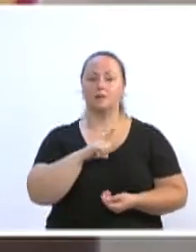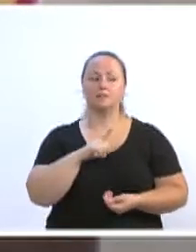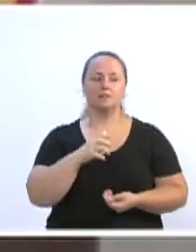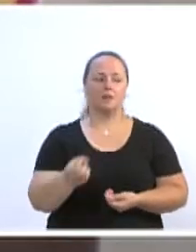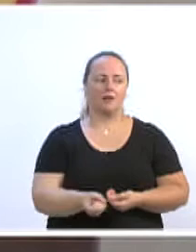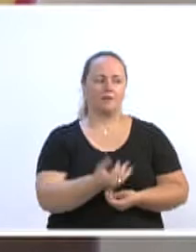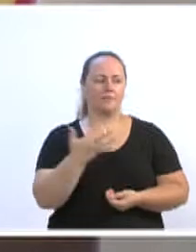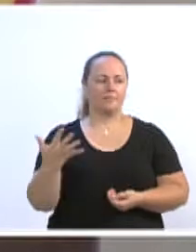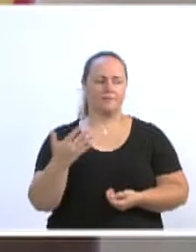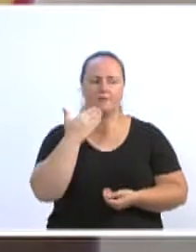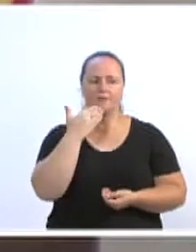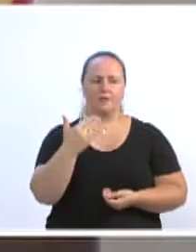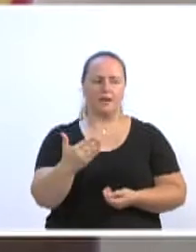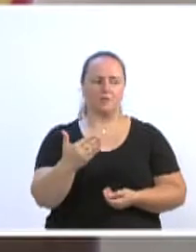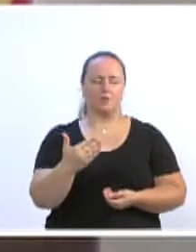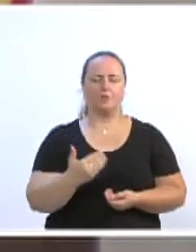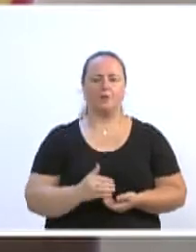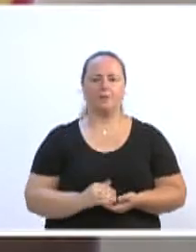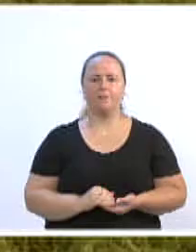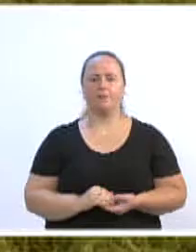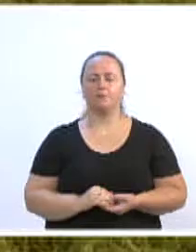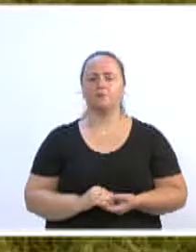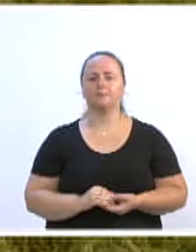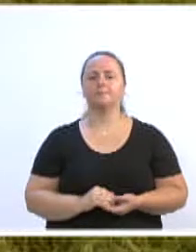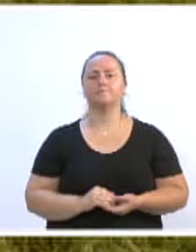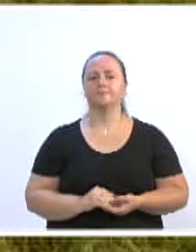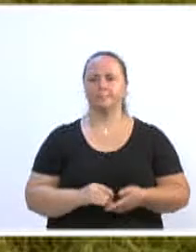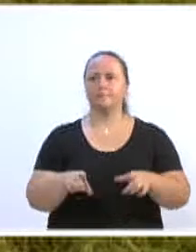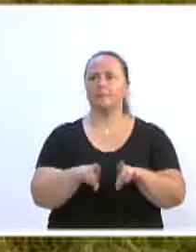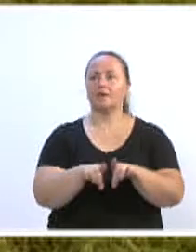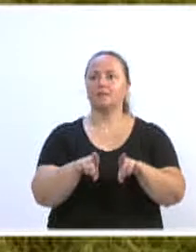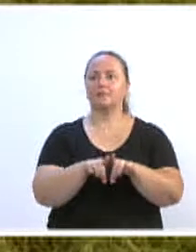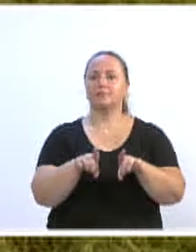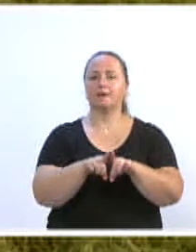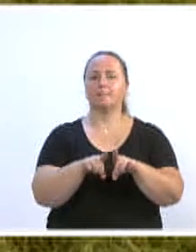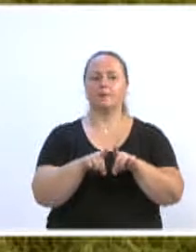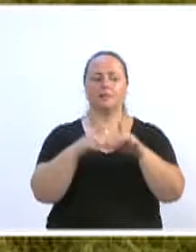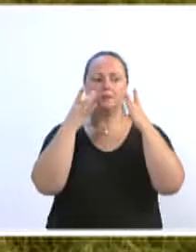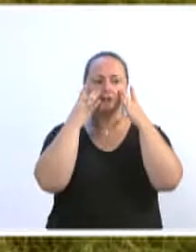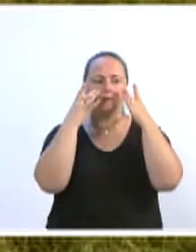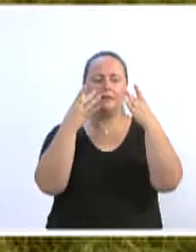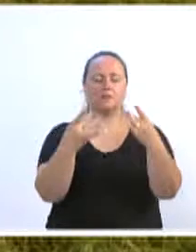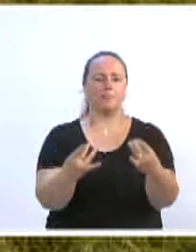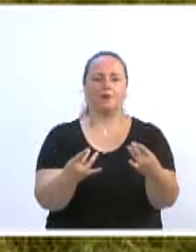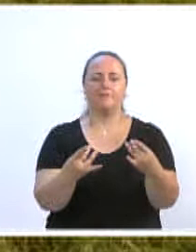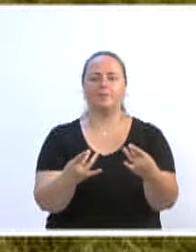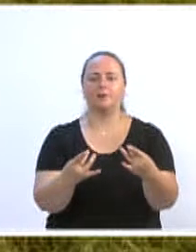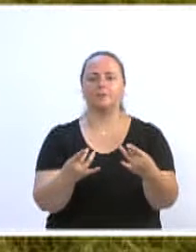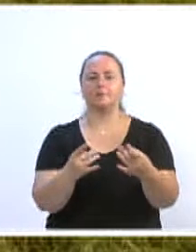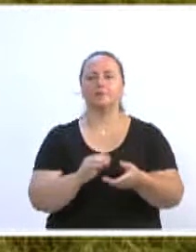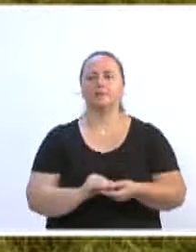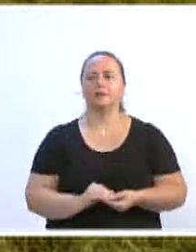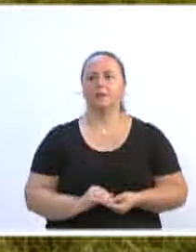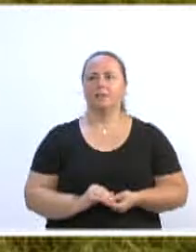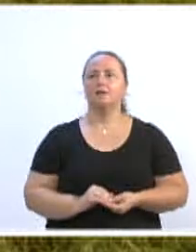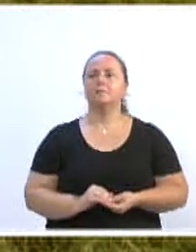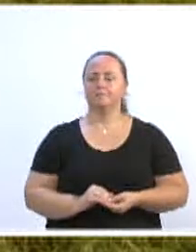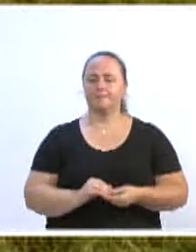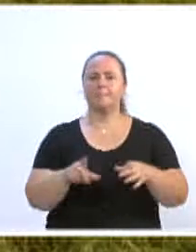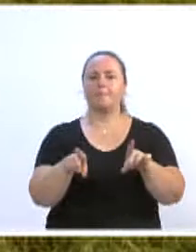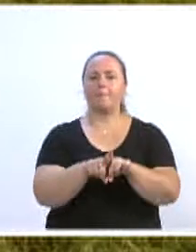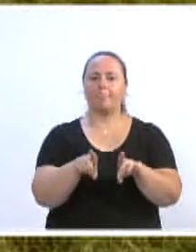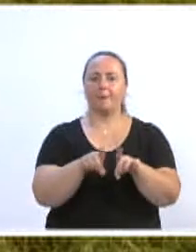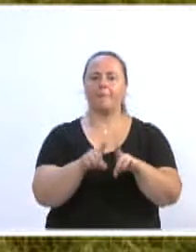foram solicitados e atendidos também daquela comunidade. E por fim, estive também nesta manhã